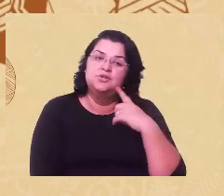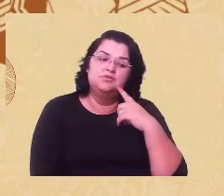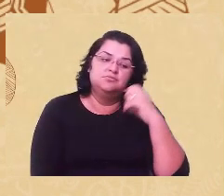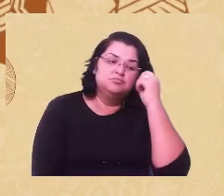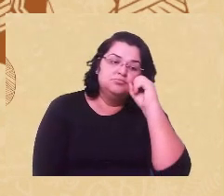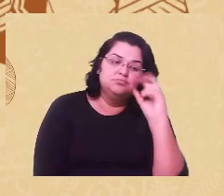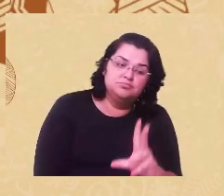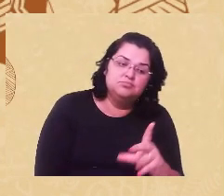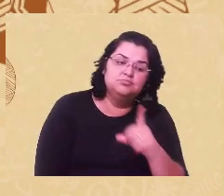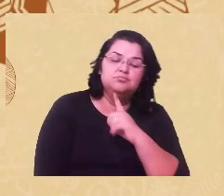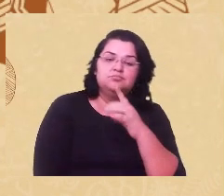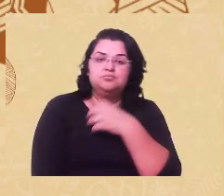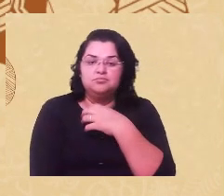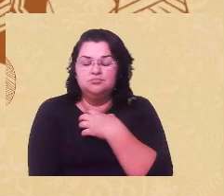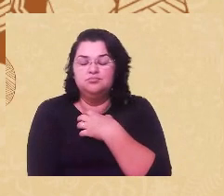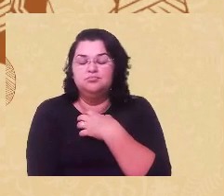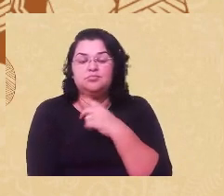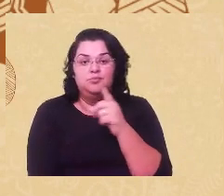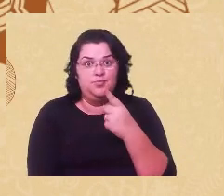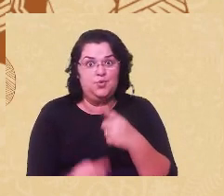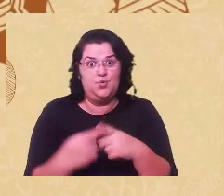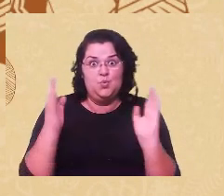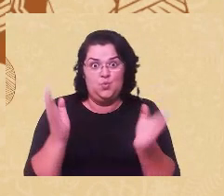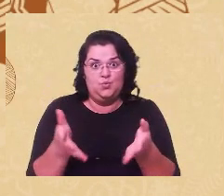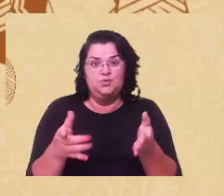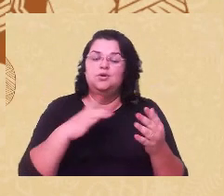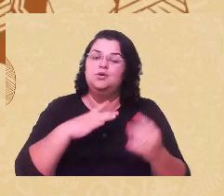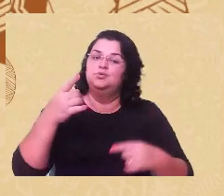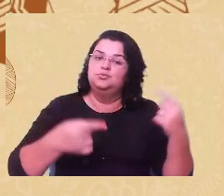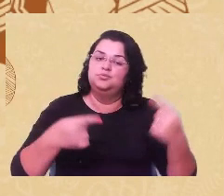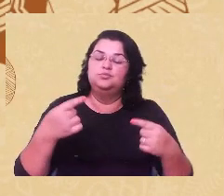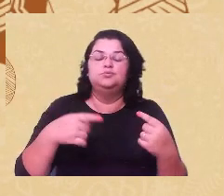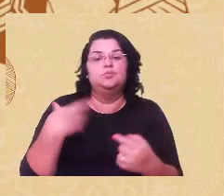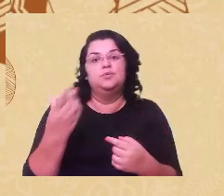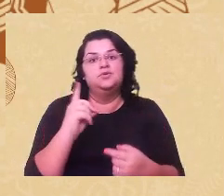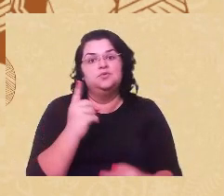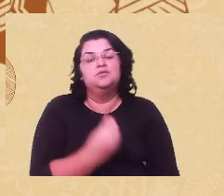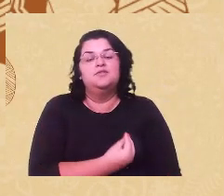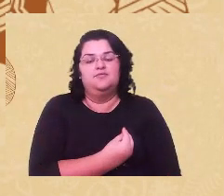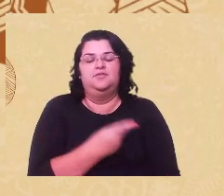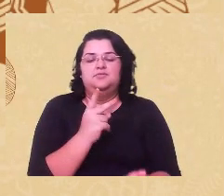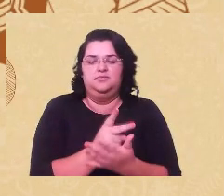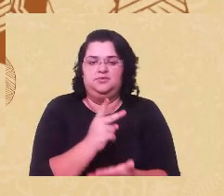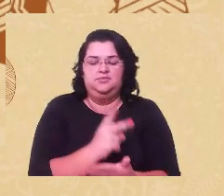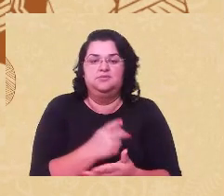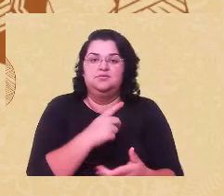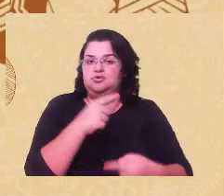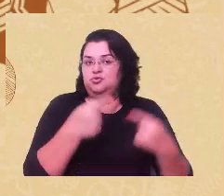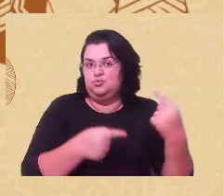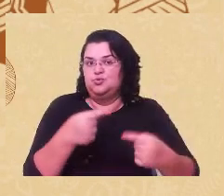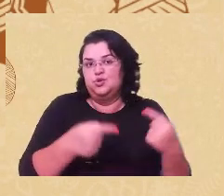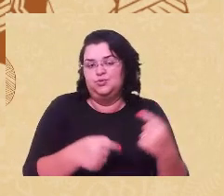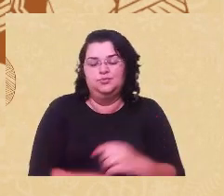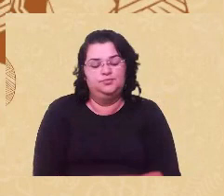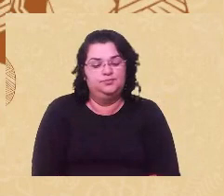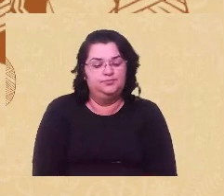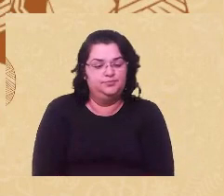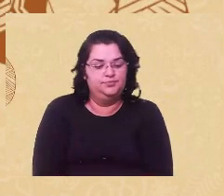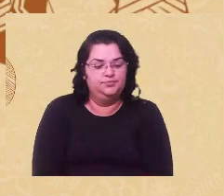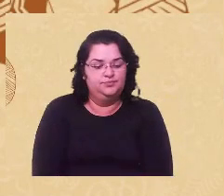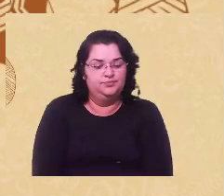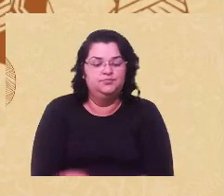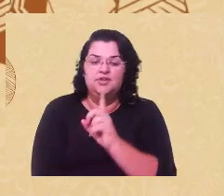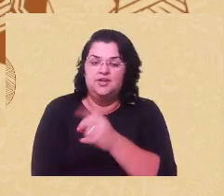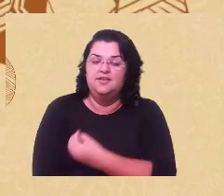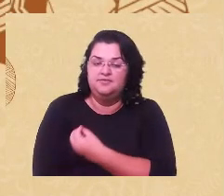desapego, porque também hoje existem essas discussões de quando é ou não vida. Existem essas discussões. Para mim, sempre foi uma vida. Para